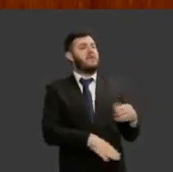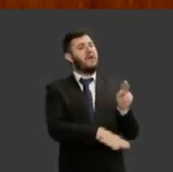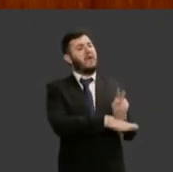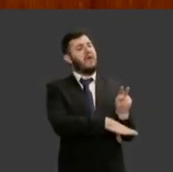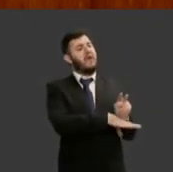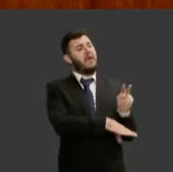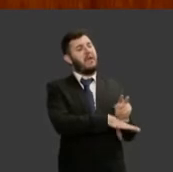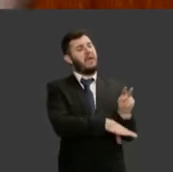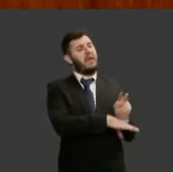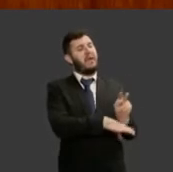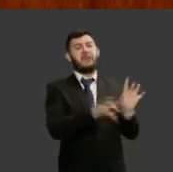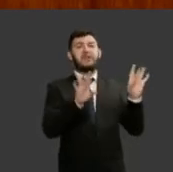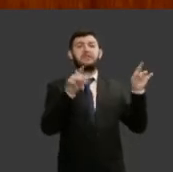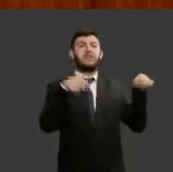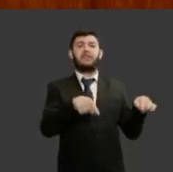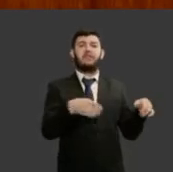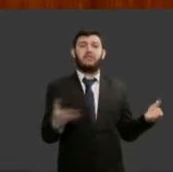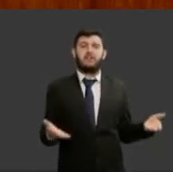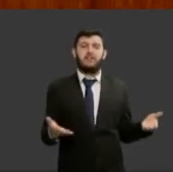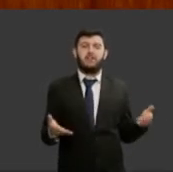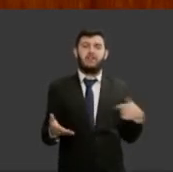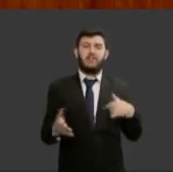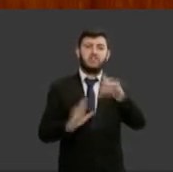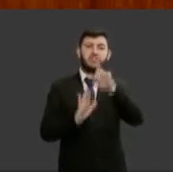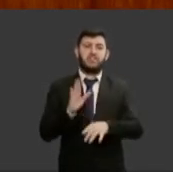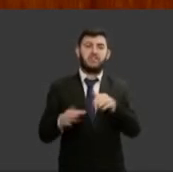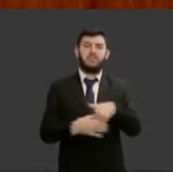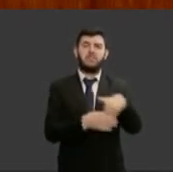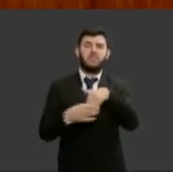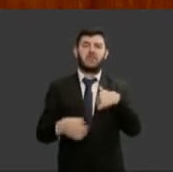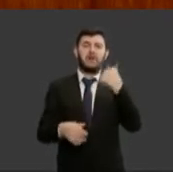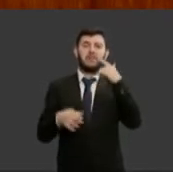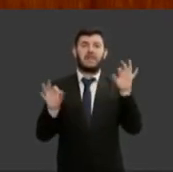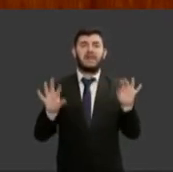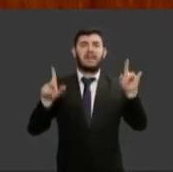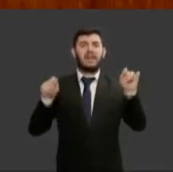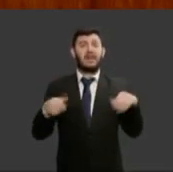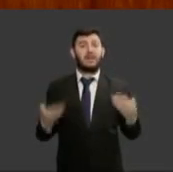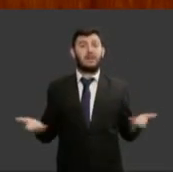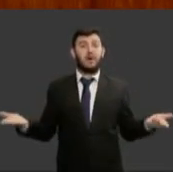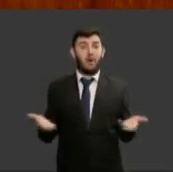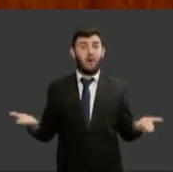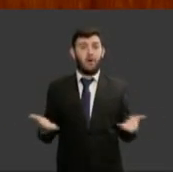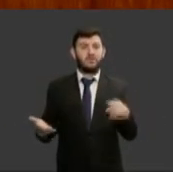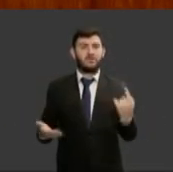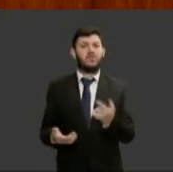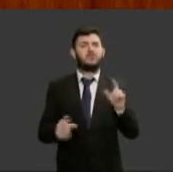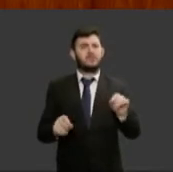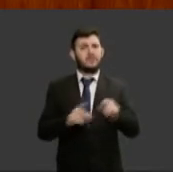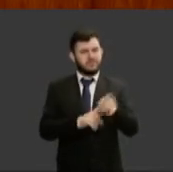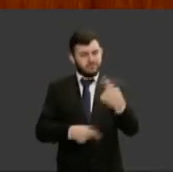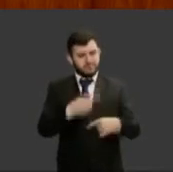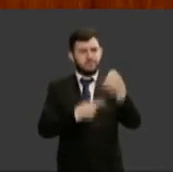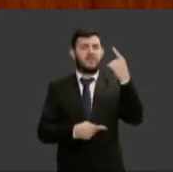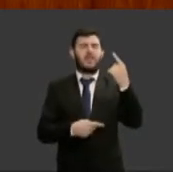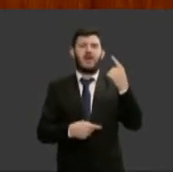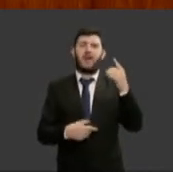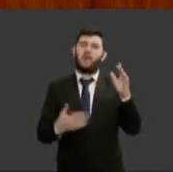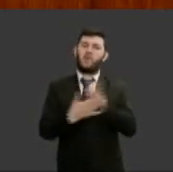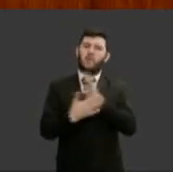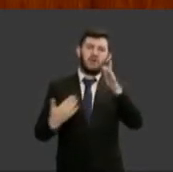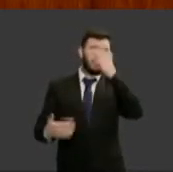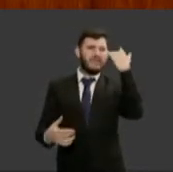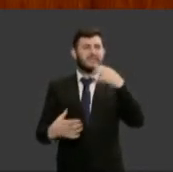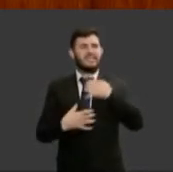que se vê ainda estamos atravessando um período de transição com natural desconforto de muitos em